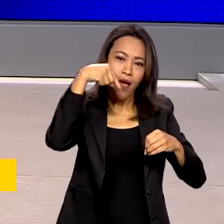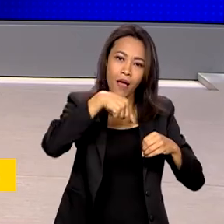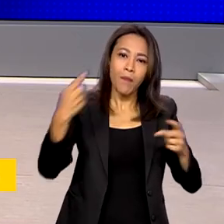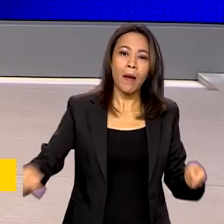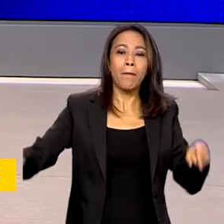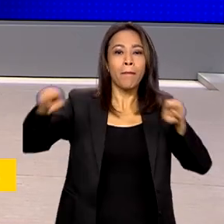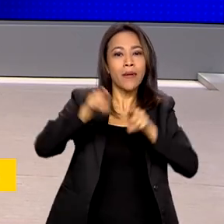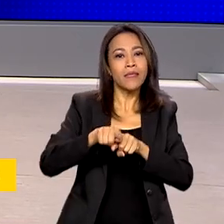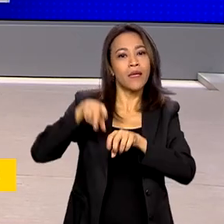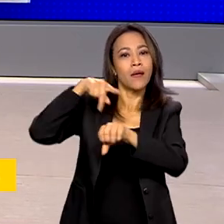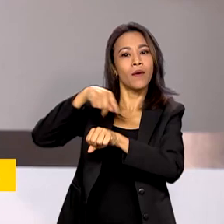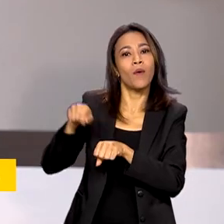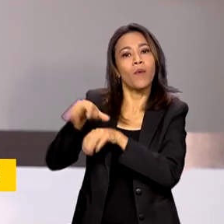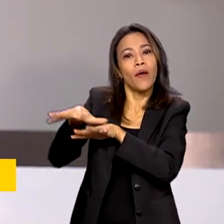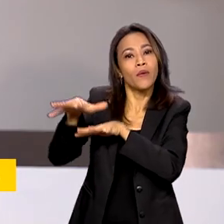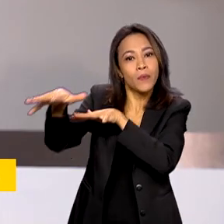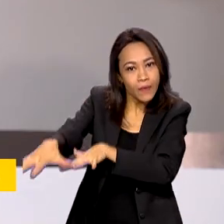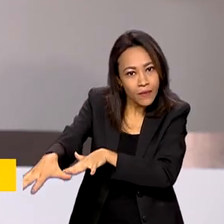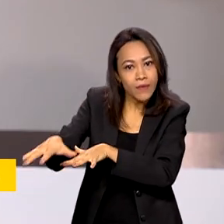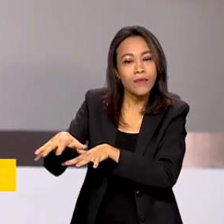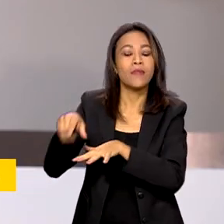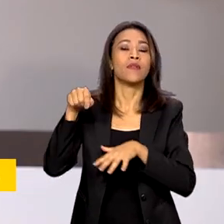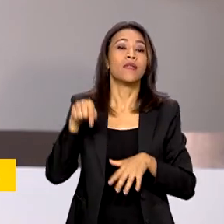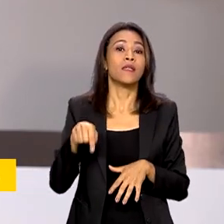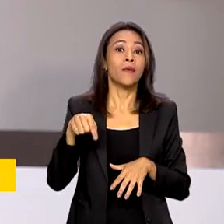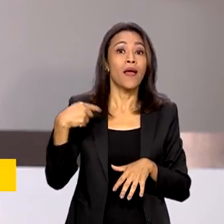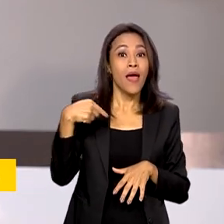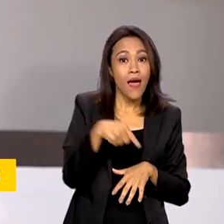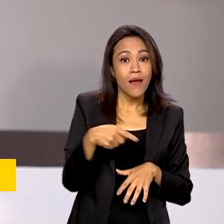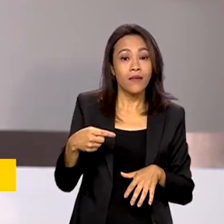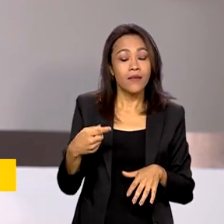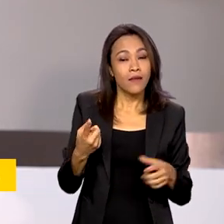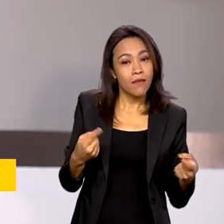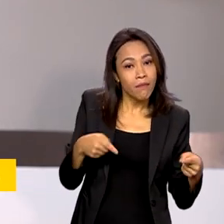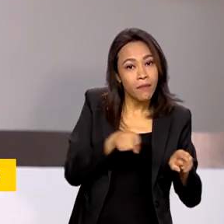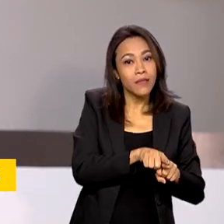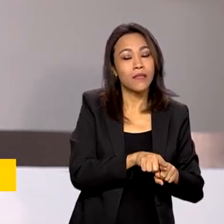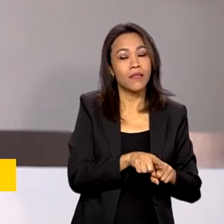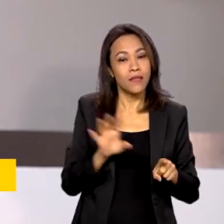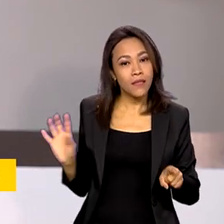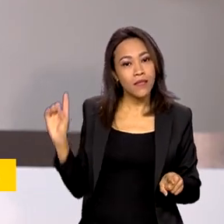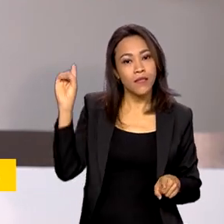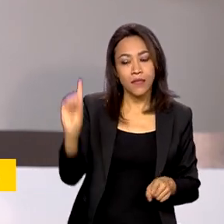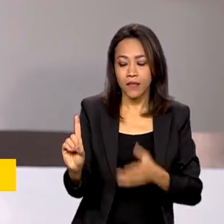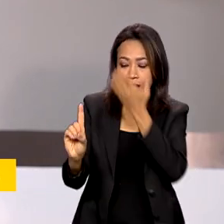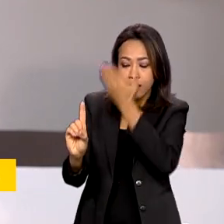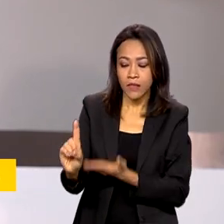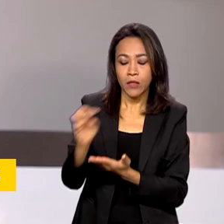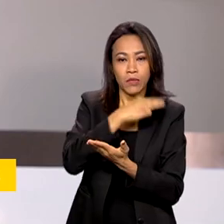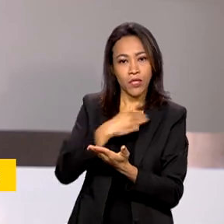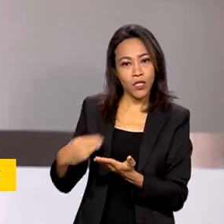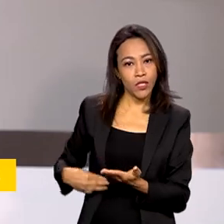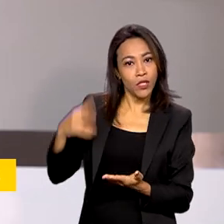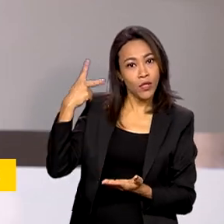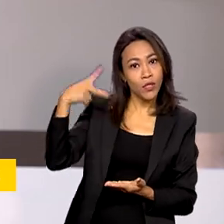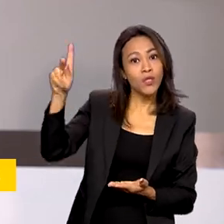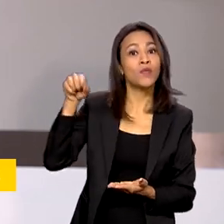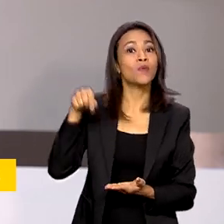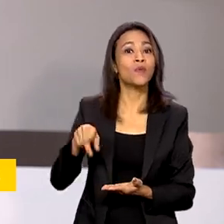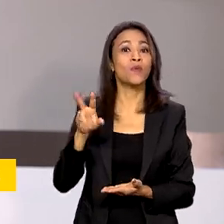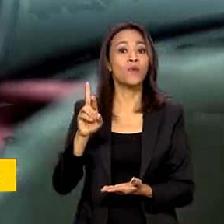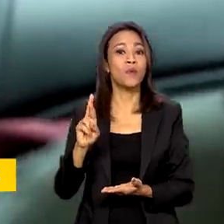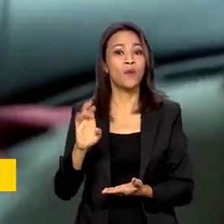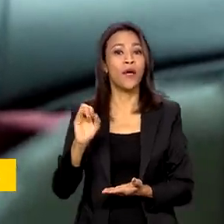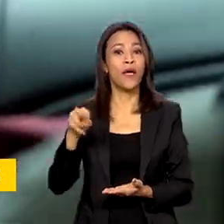com o Reino Unido. A iniciativa fez parte da visita do ministro das Relações Exteriores do Reino Unido ao Brasil.